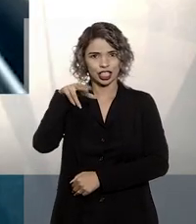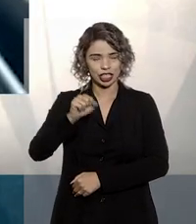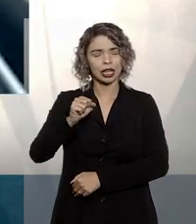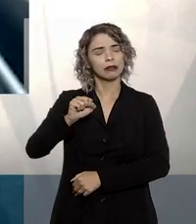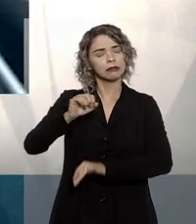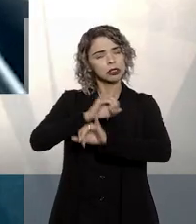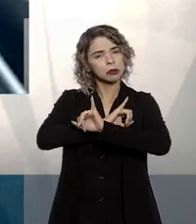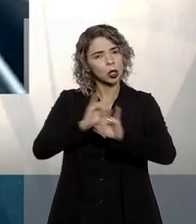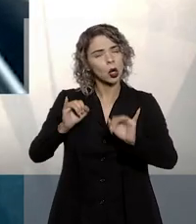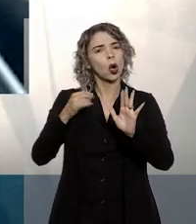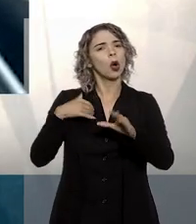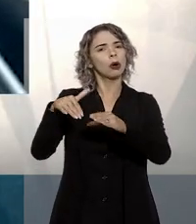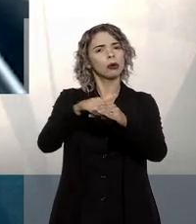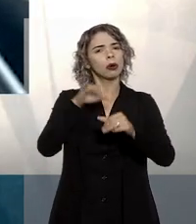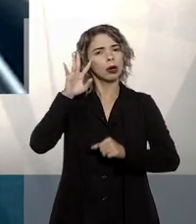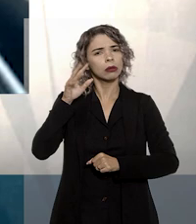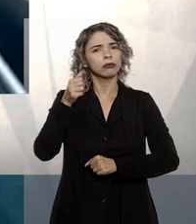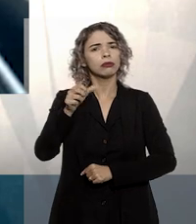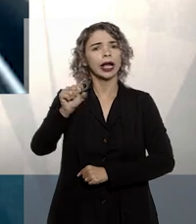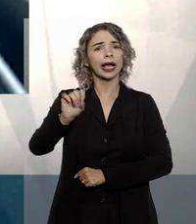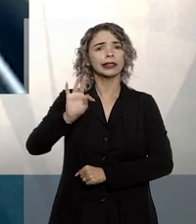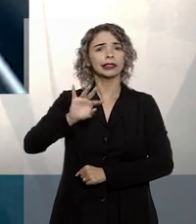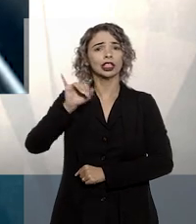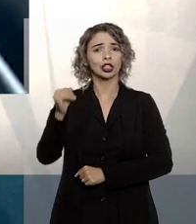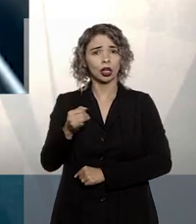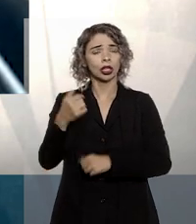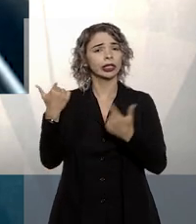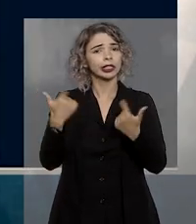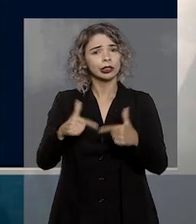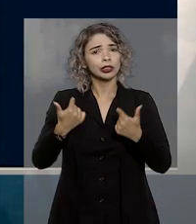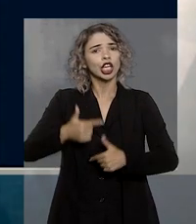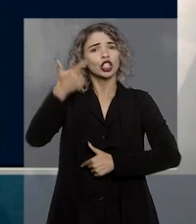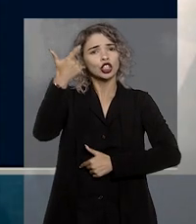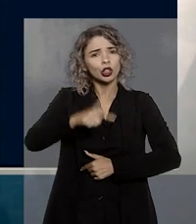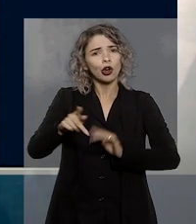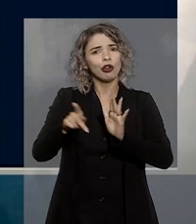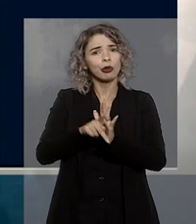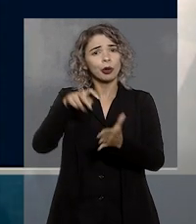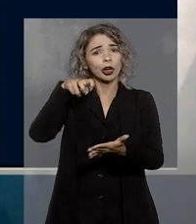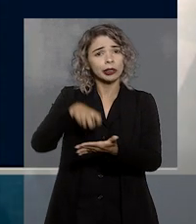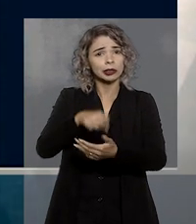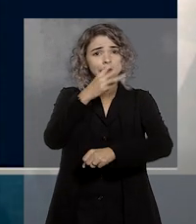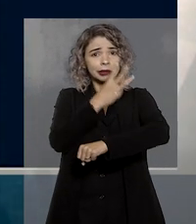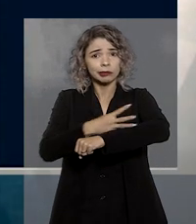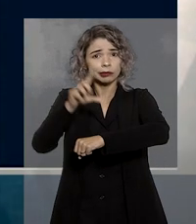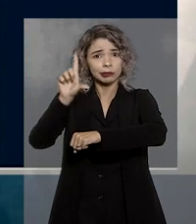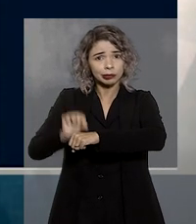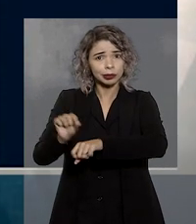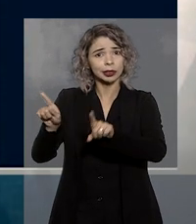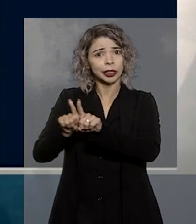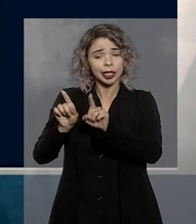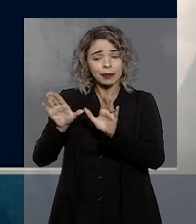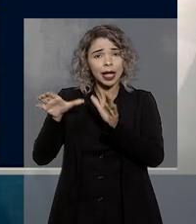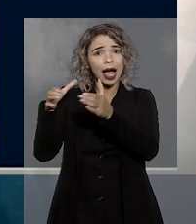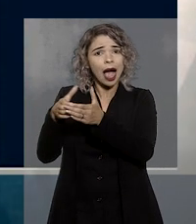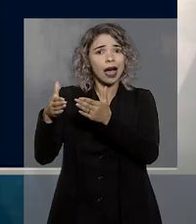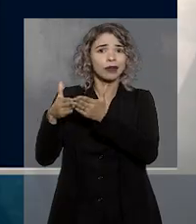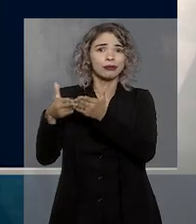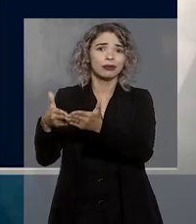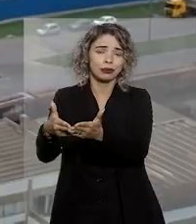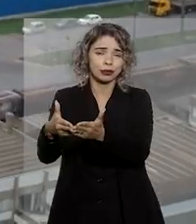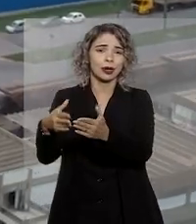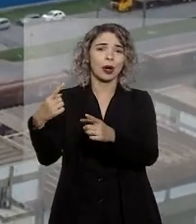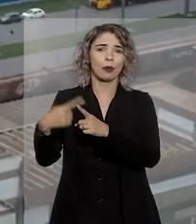citou precedentes do STJ no sentido de que não há bisinidem na aplicação de sanções pelo Ibama e pela Capitania dos